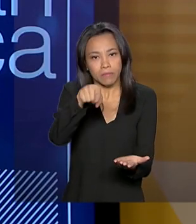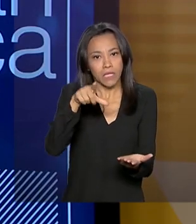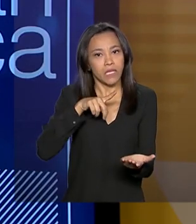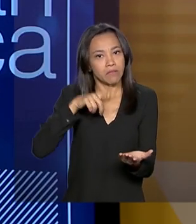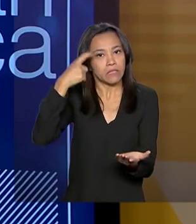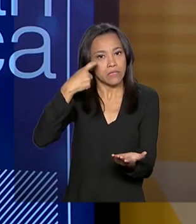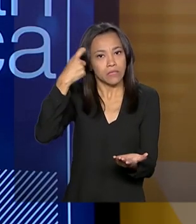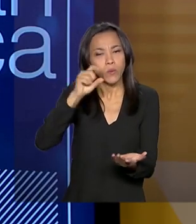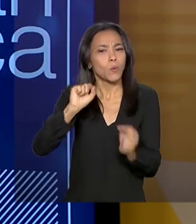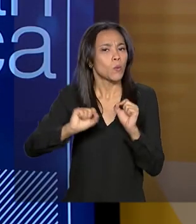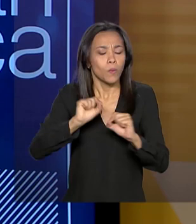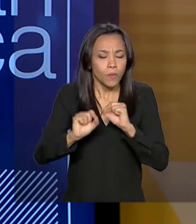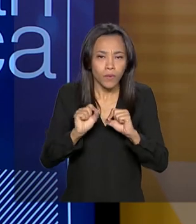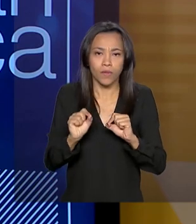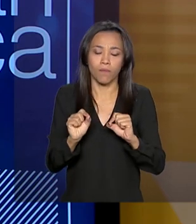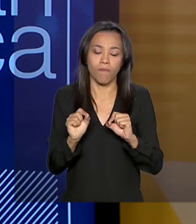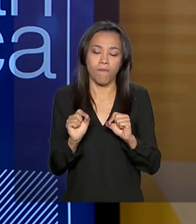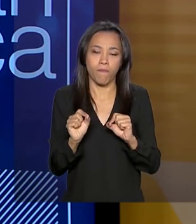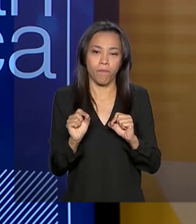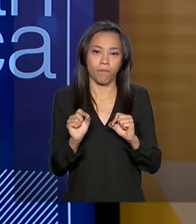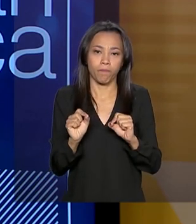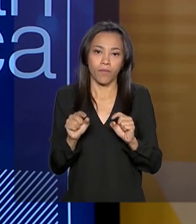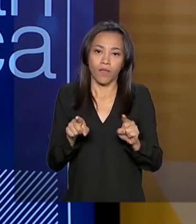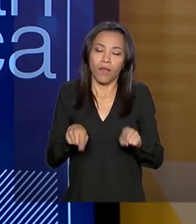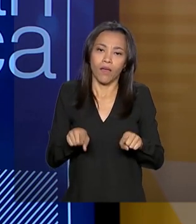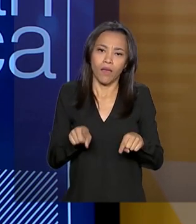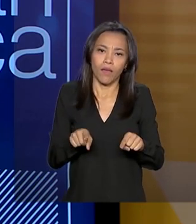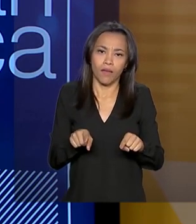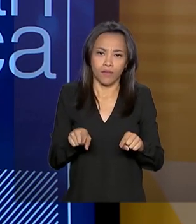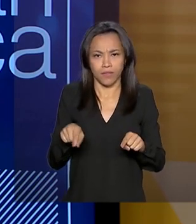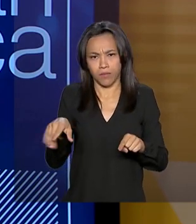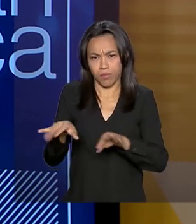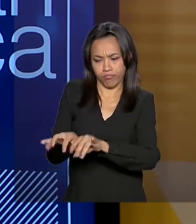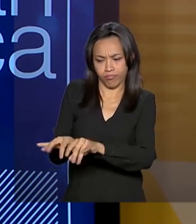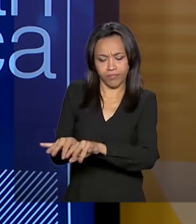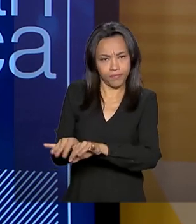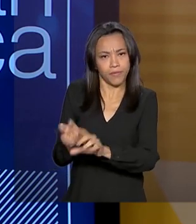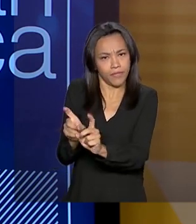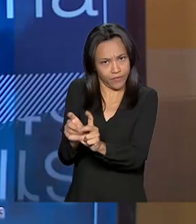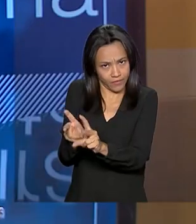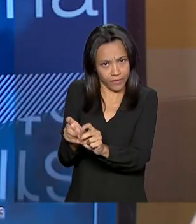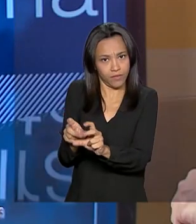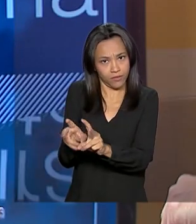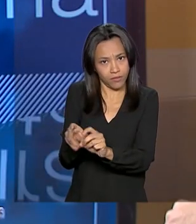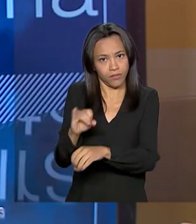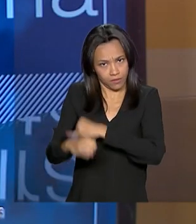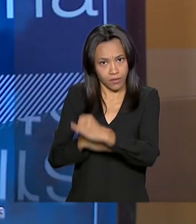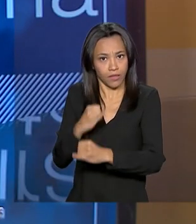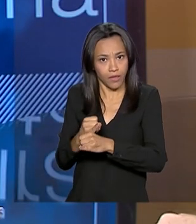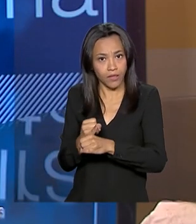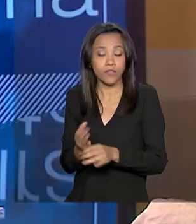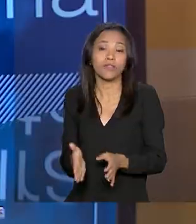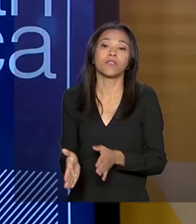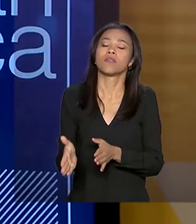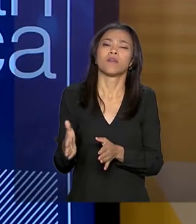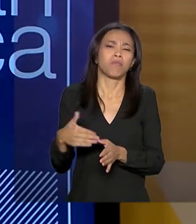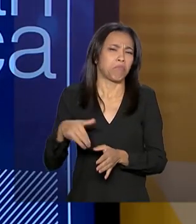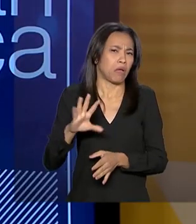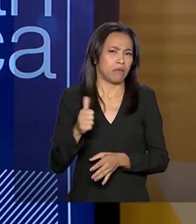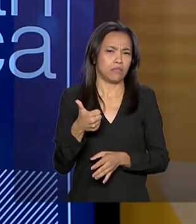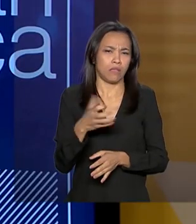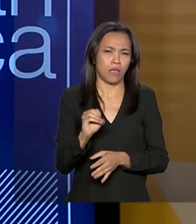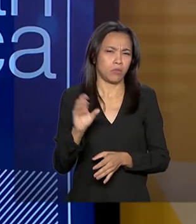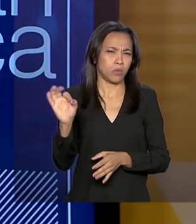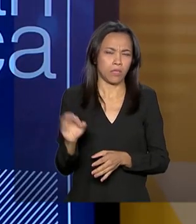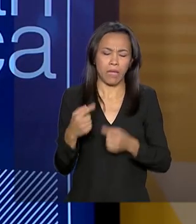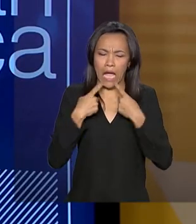em relação tanto às plataformas de comércio eletrônico, mais de 10%